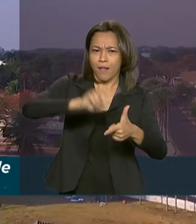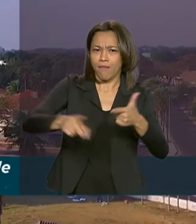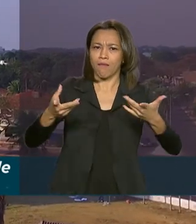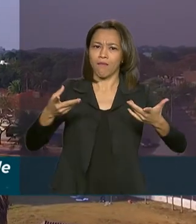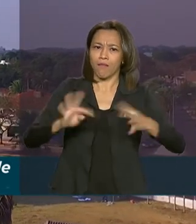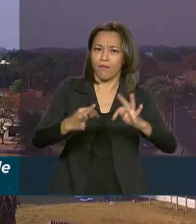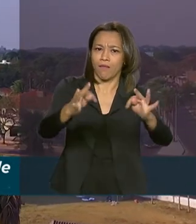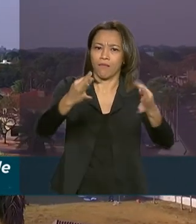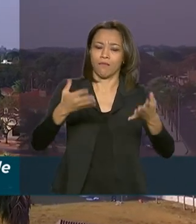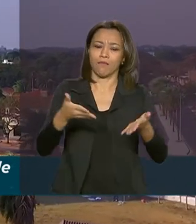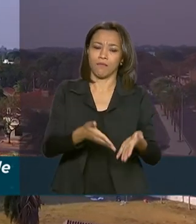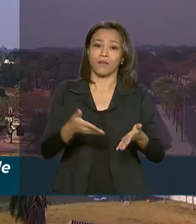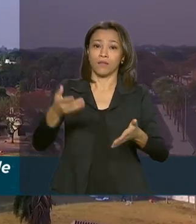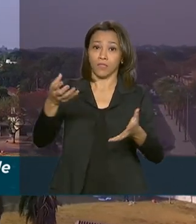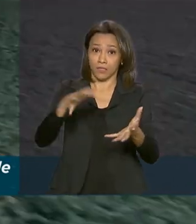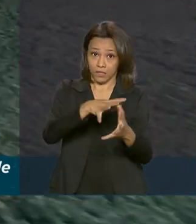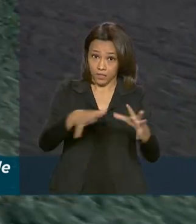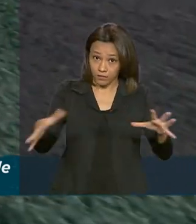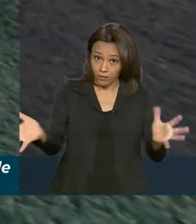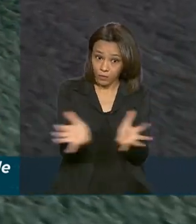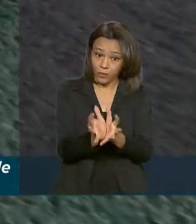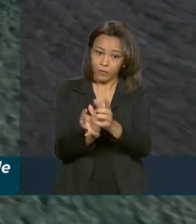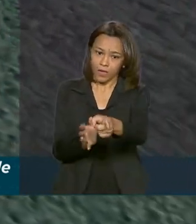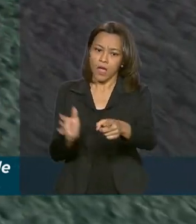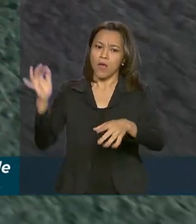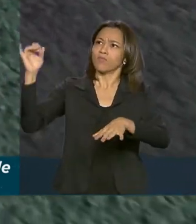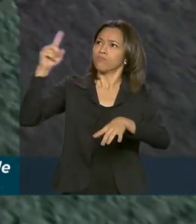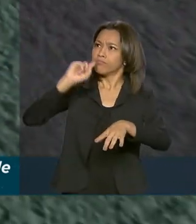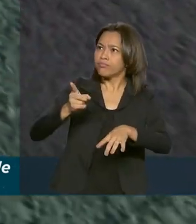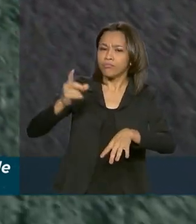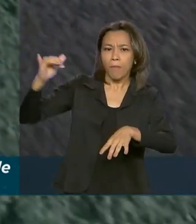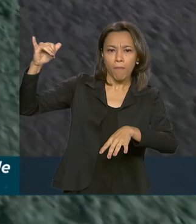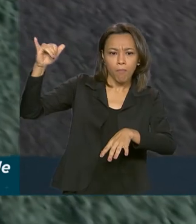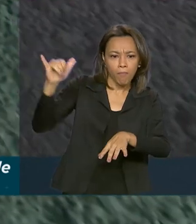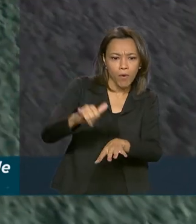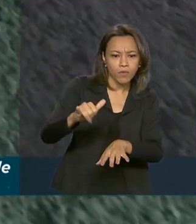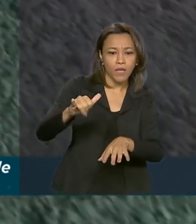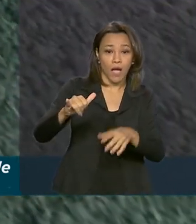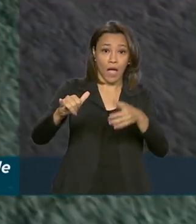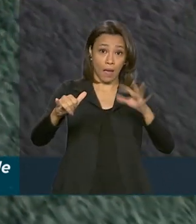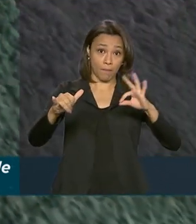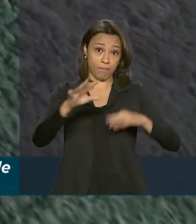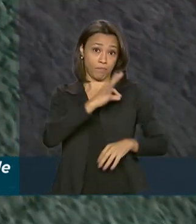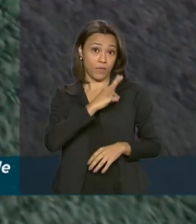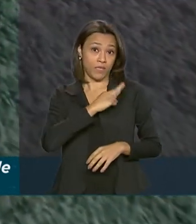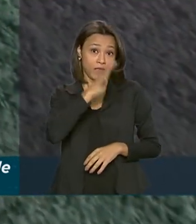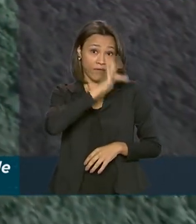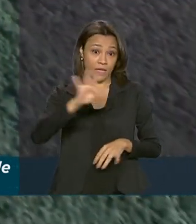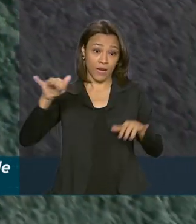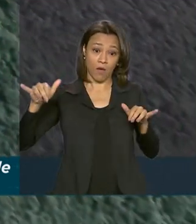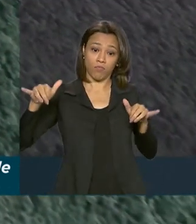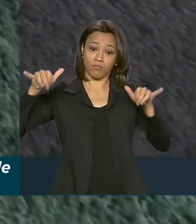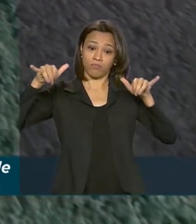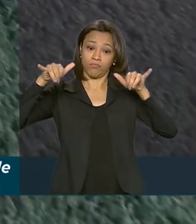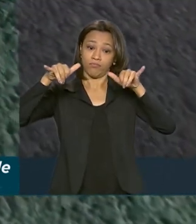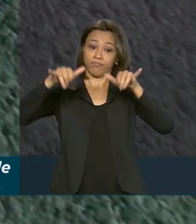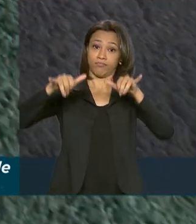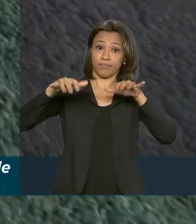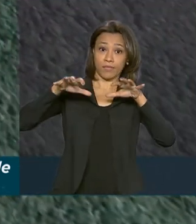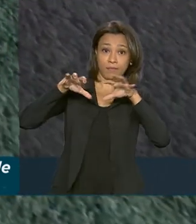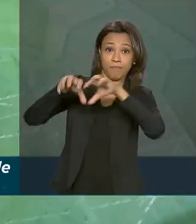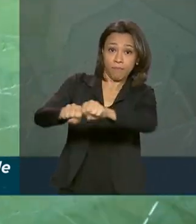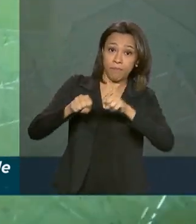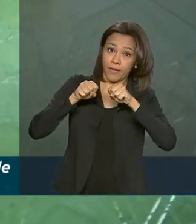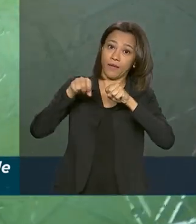interceptada pelo radar é forçada a pousar e, em seguida, a Polícia Federal prende os criminosos e apreende a